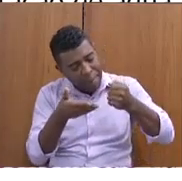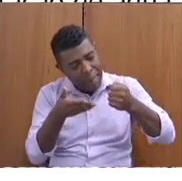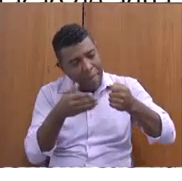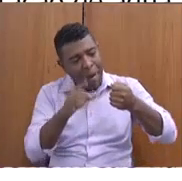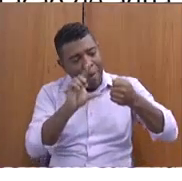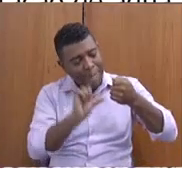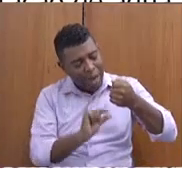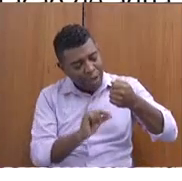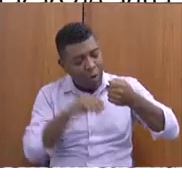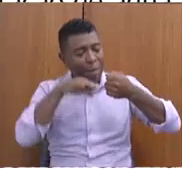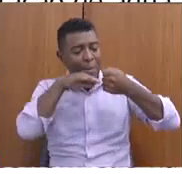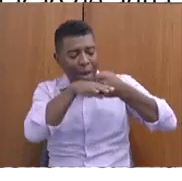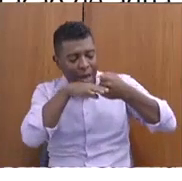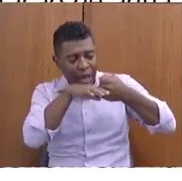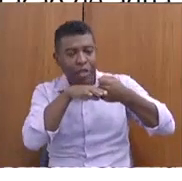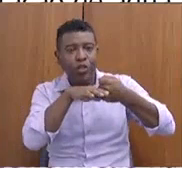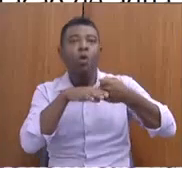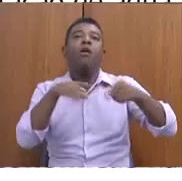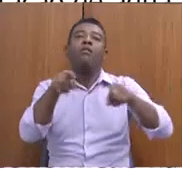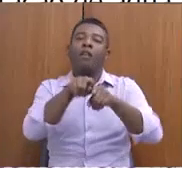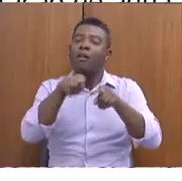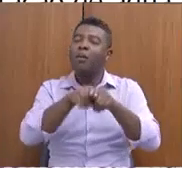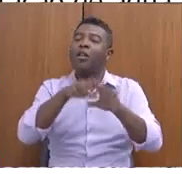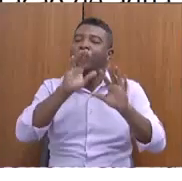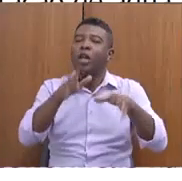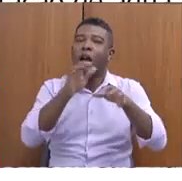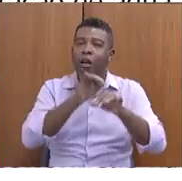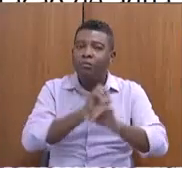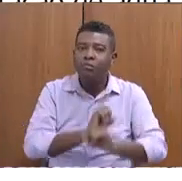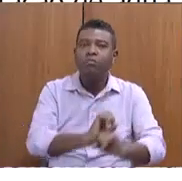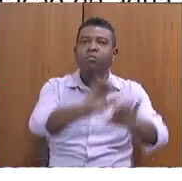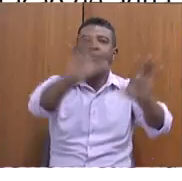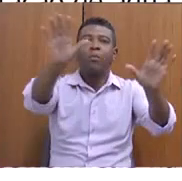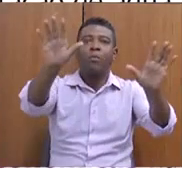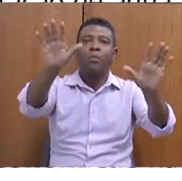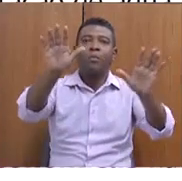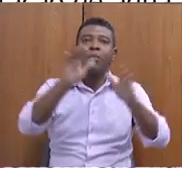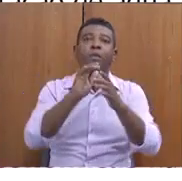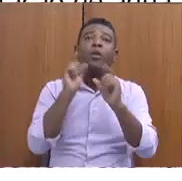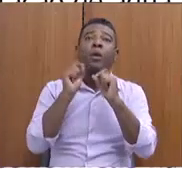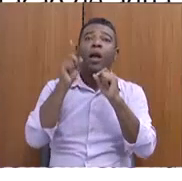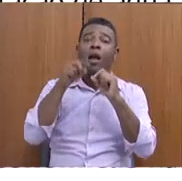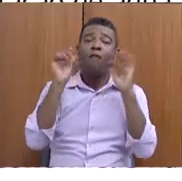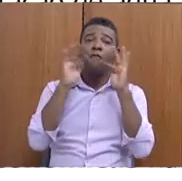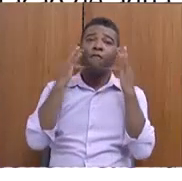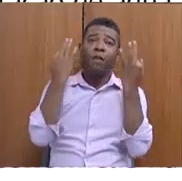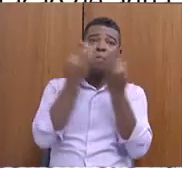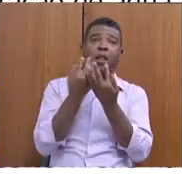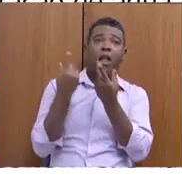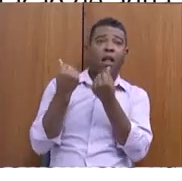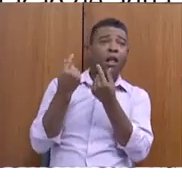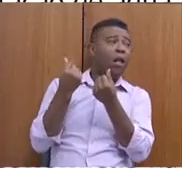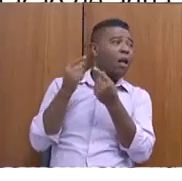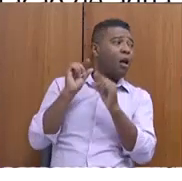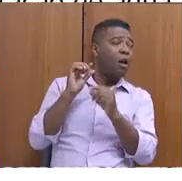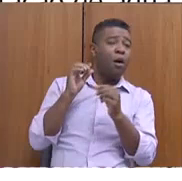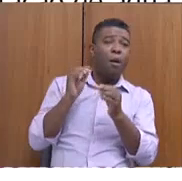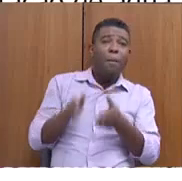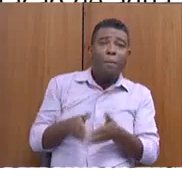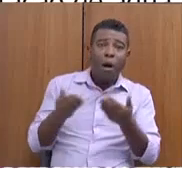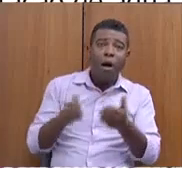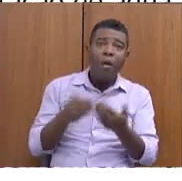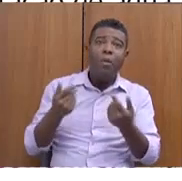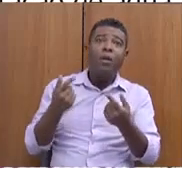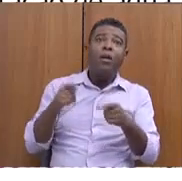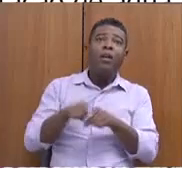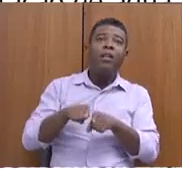colocados, nesses municípios de famílias de baixa renda, residentes na zona rural de municípios do Percursos